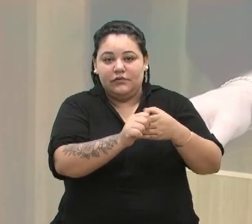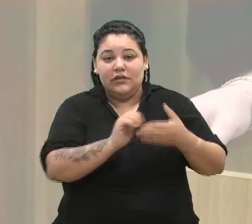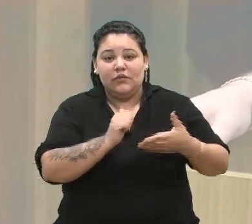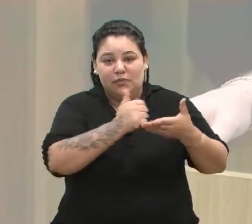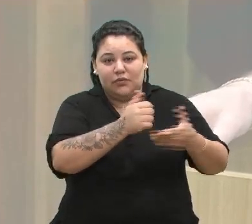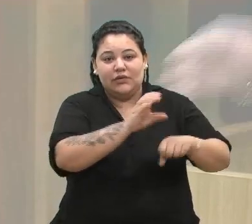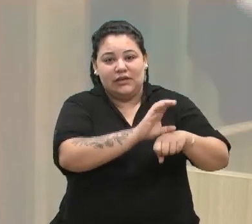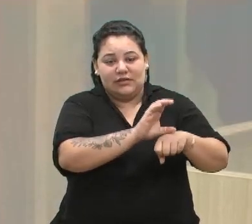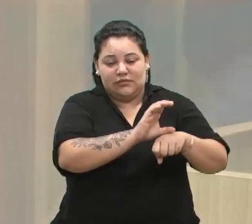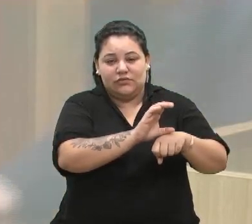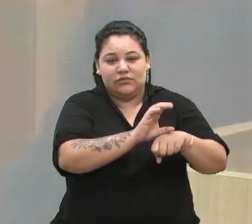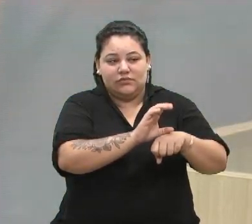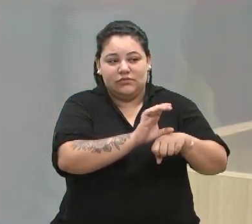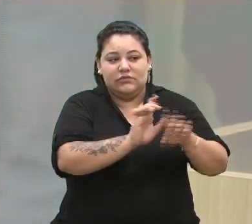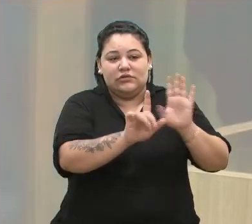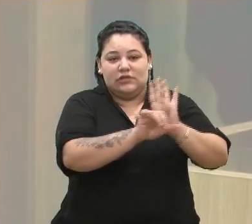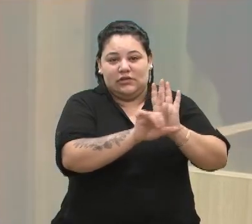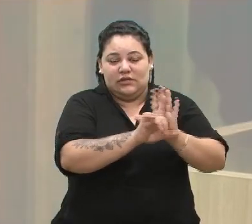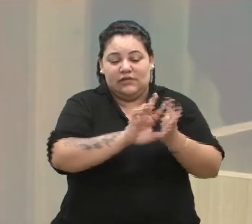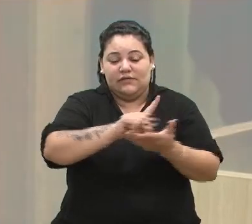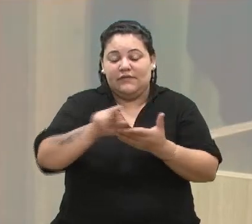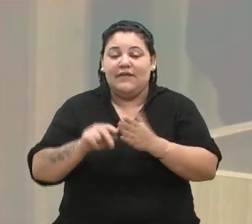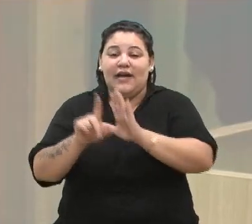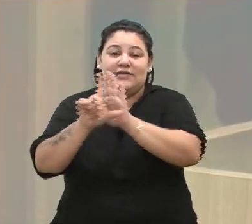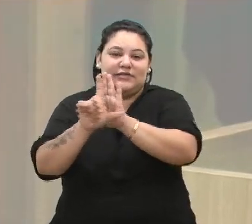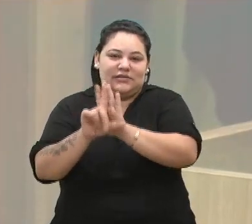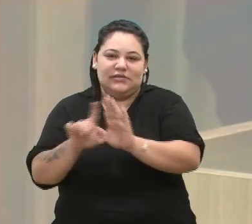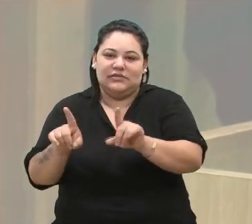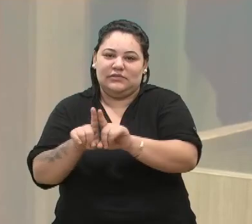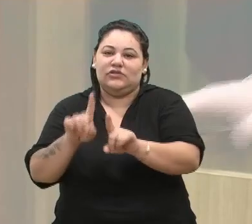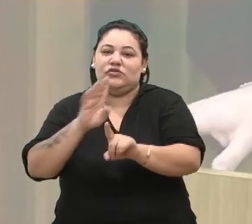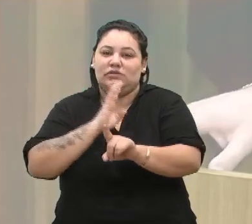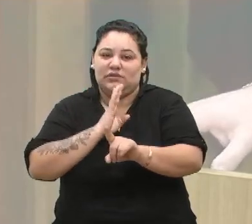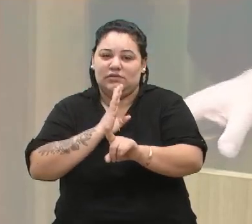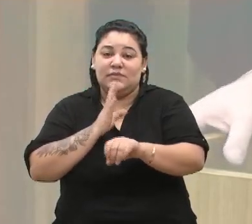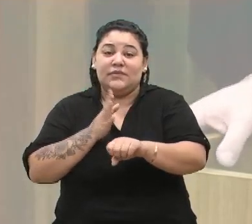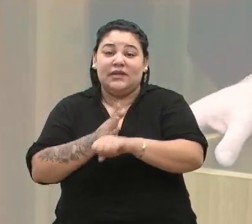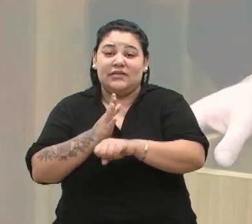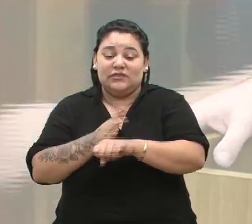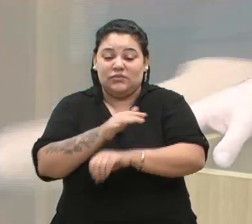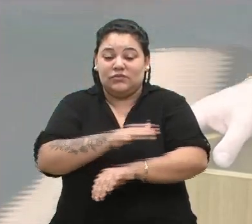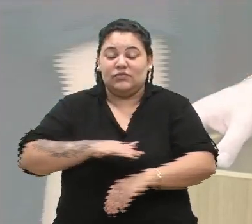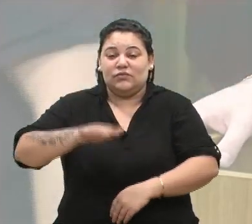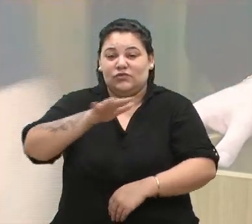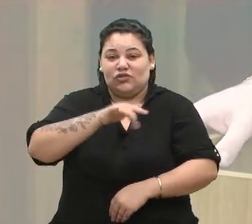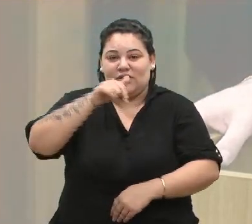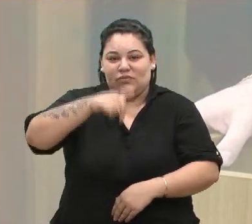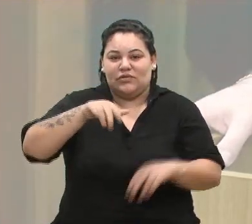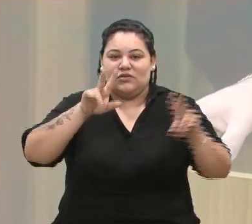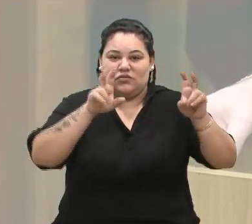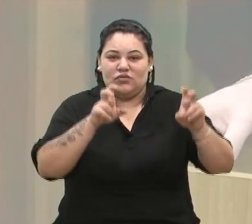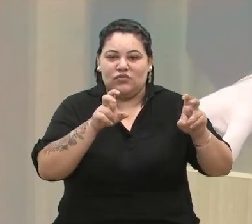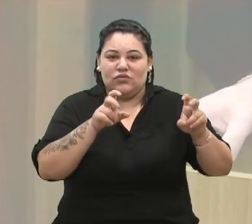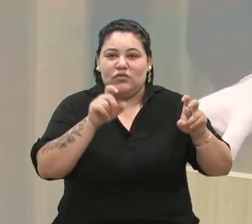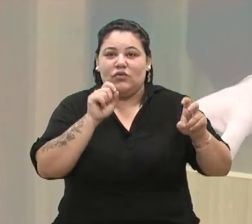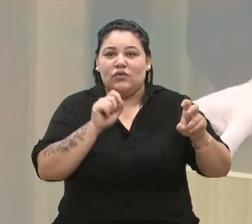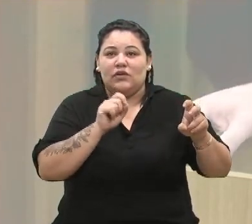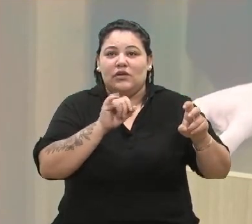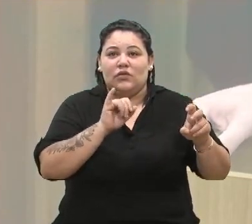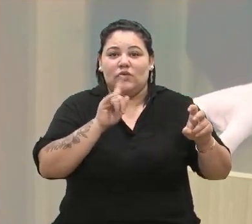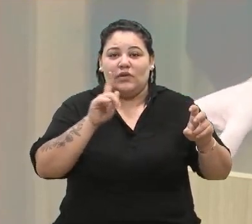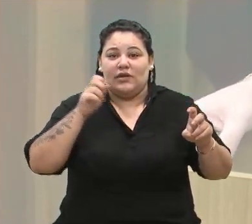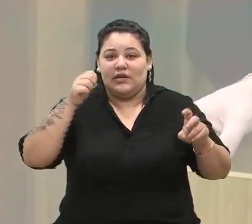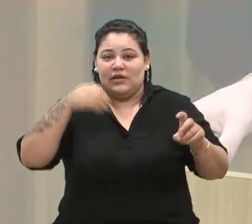nós nos amparamos em diversas legislações que versam sobre esse tema. E o que o IGAM e DPM